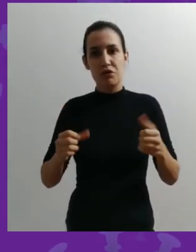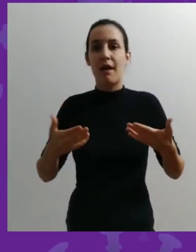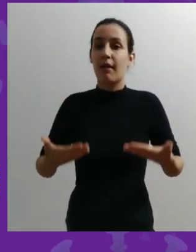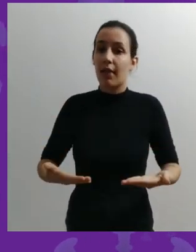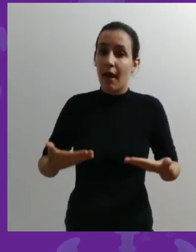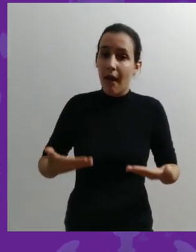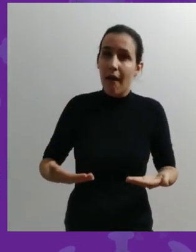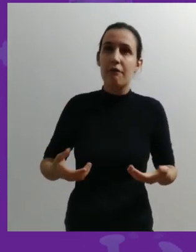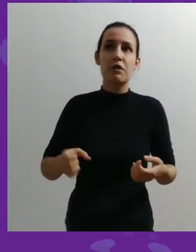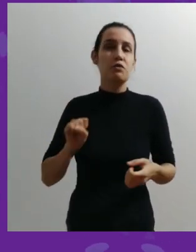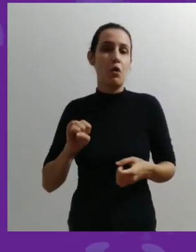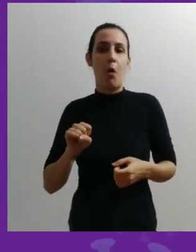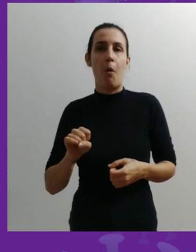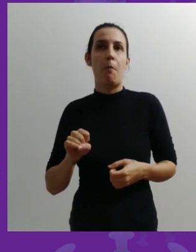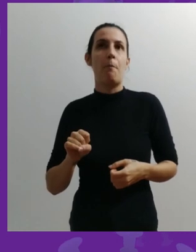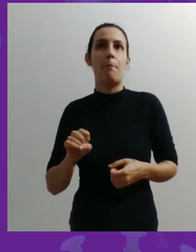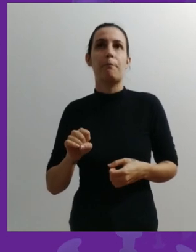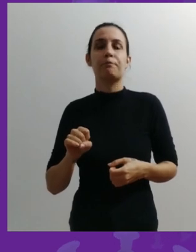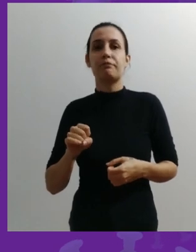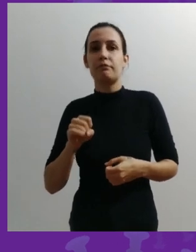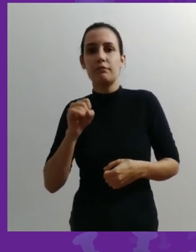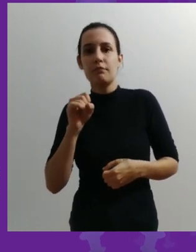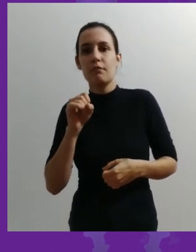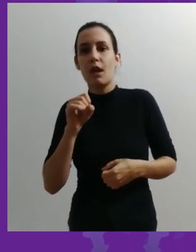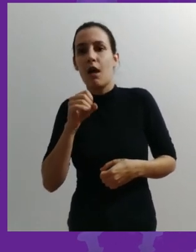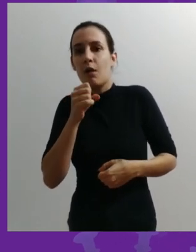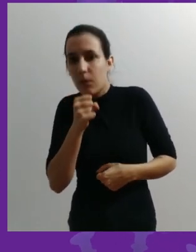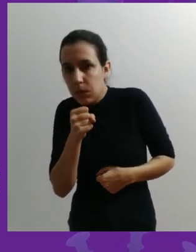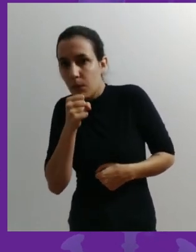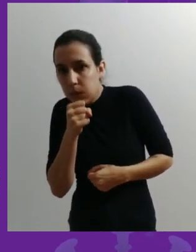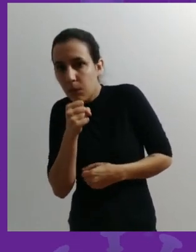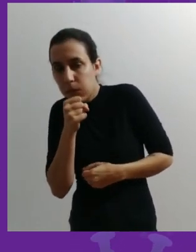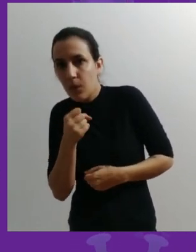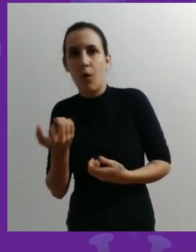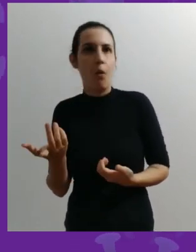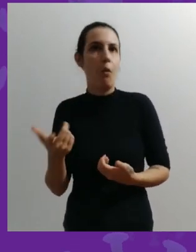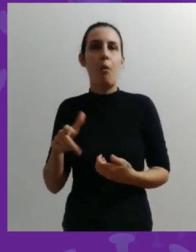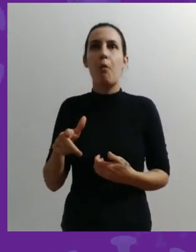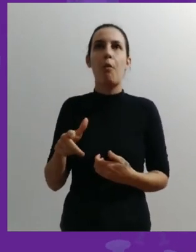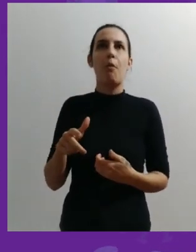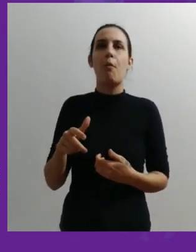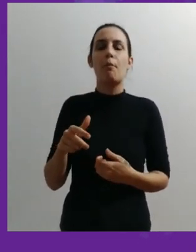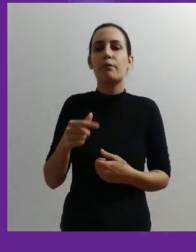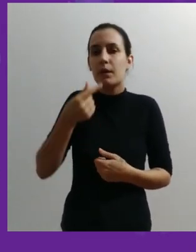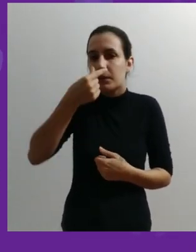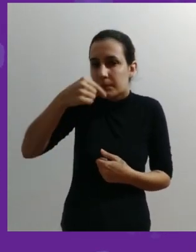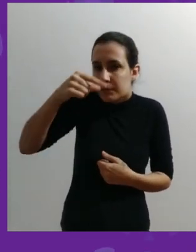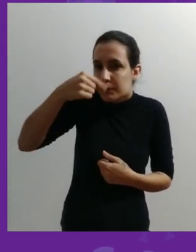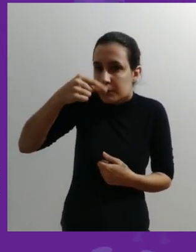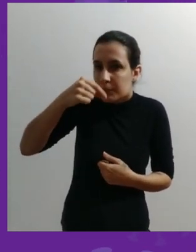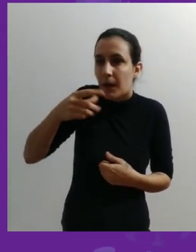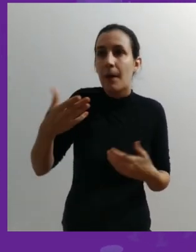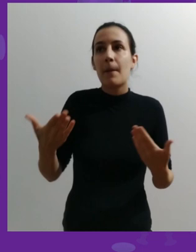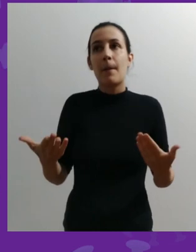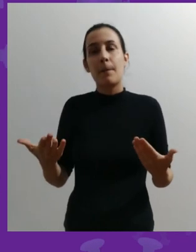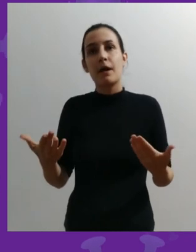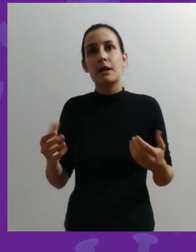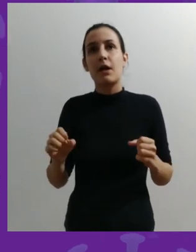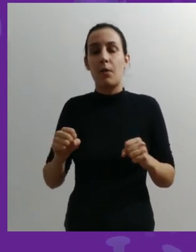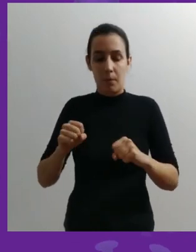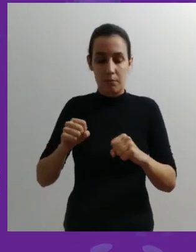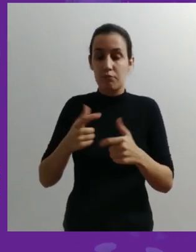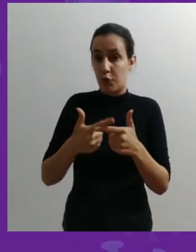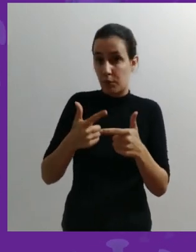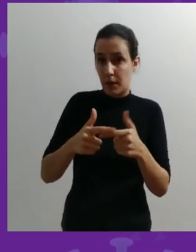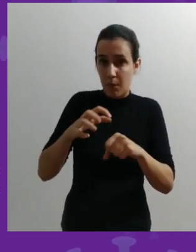leve, que é apenas tosse, um distúrbio qualquer de coriza, por exemplo. Ao mesmo tempo é uma síndrome